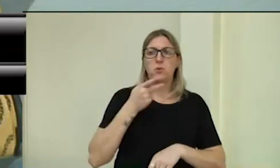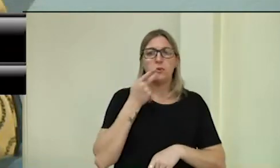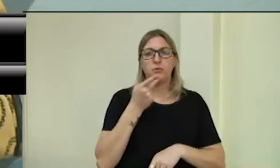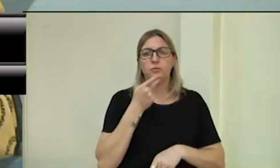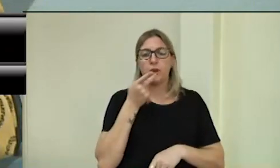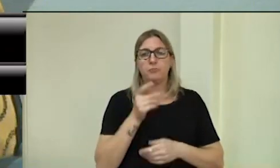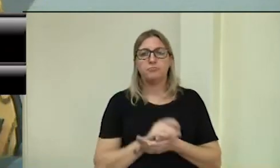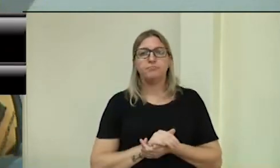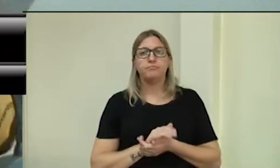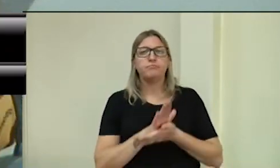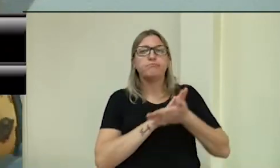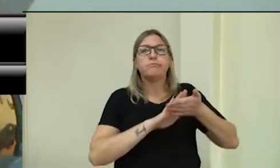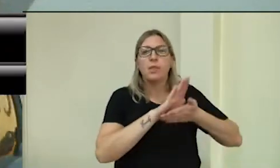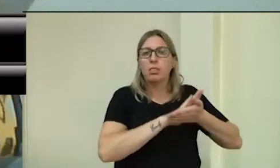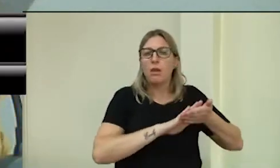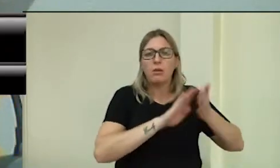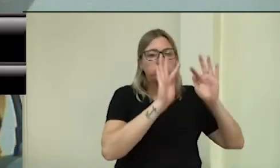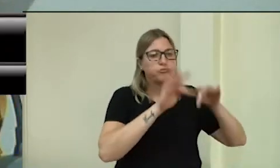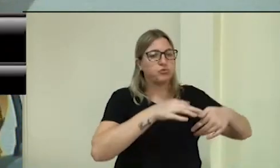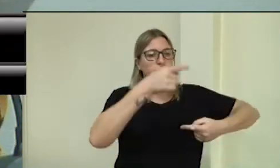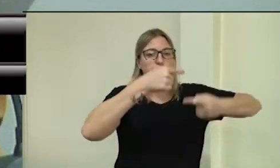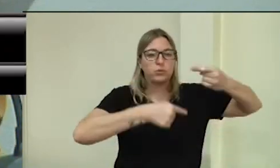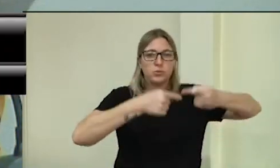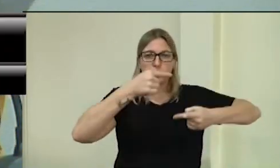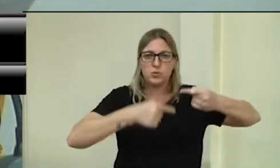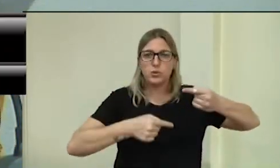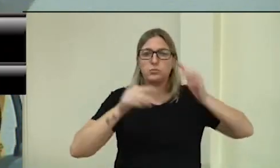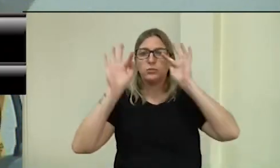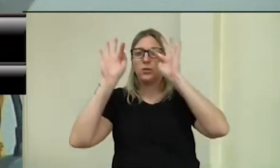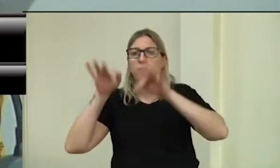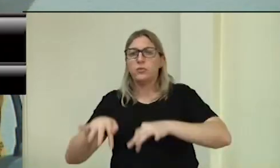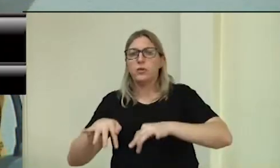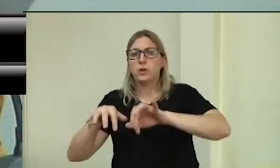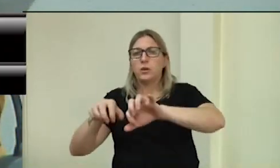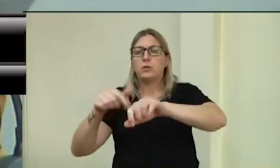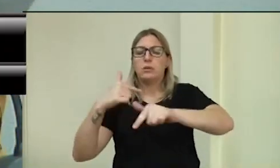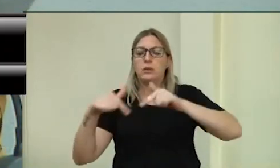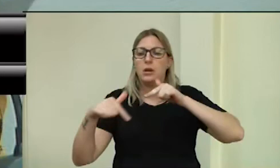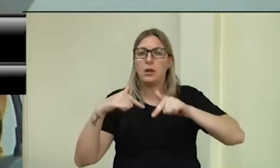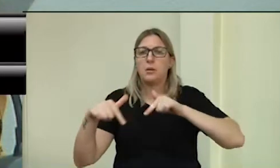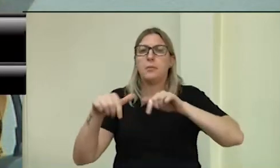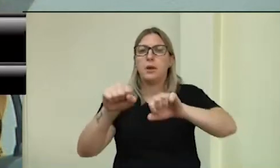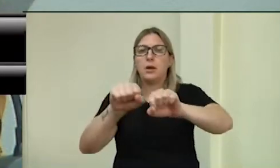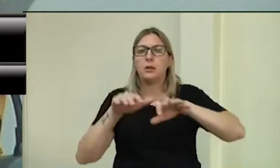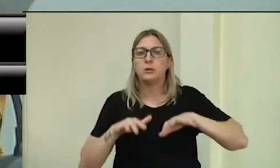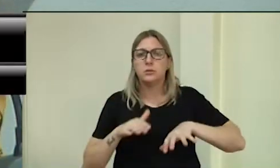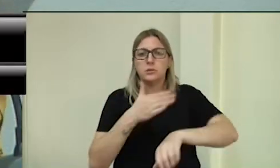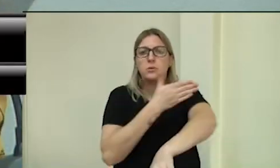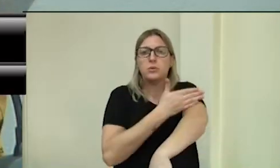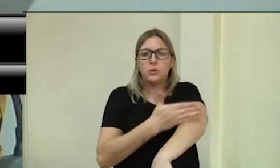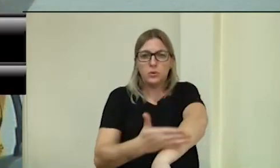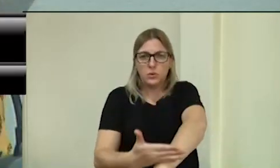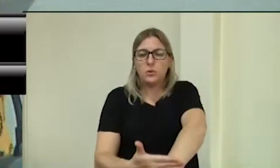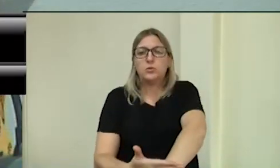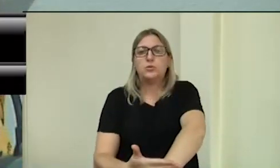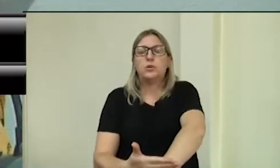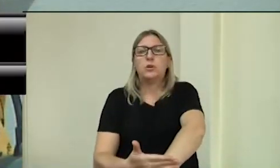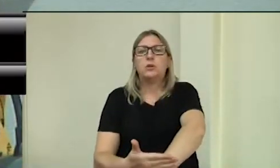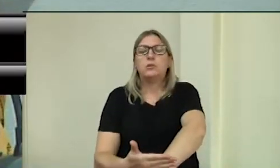nada mais a ser tratado. Declaramos encerrados os trabalhos da presente sessão plenária